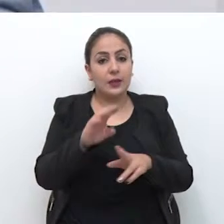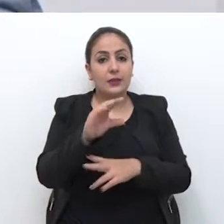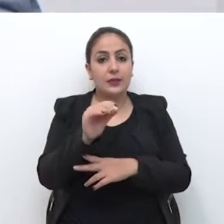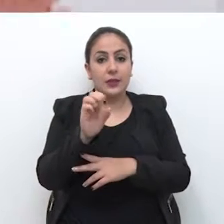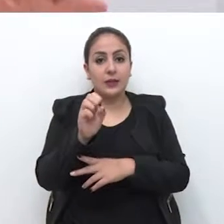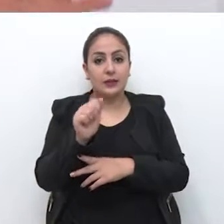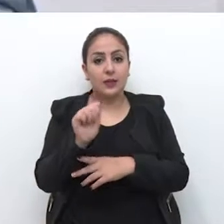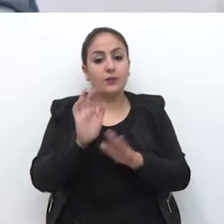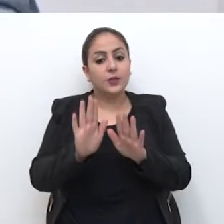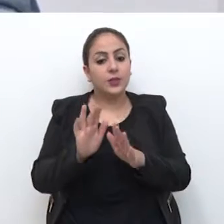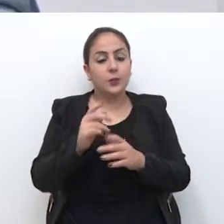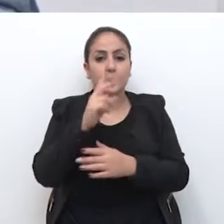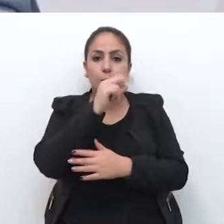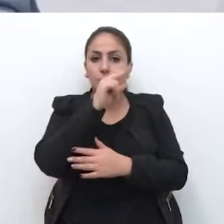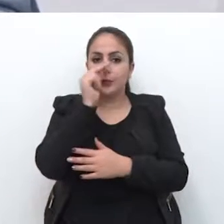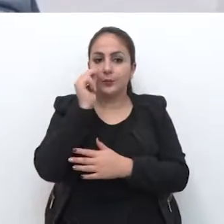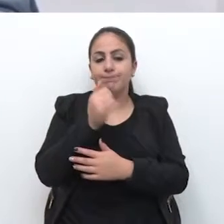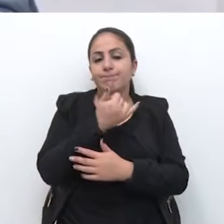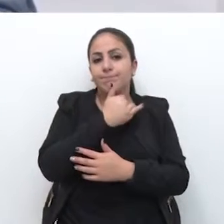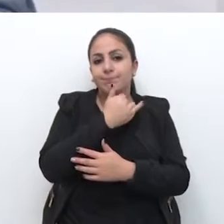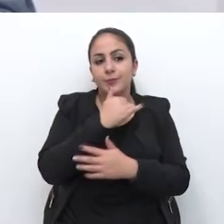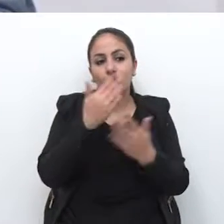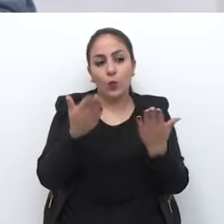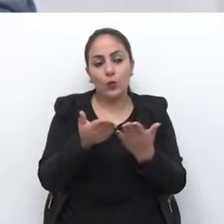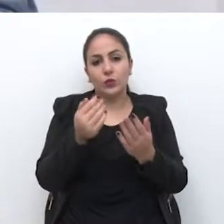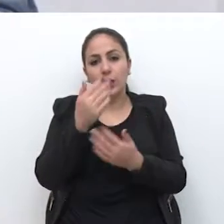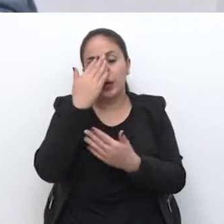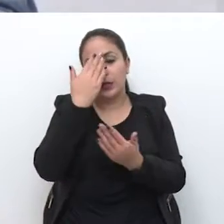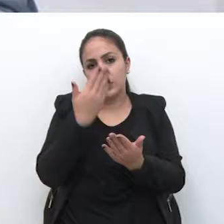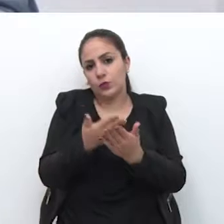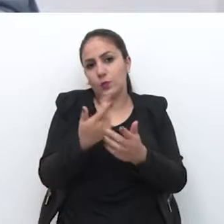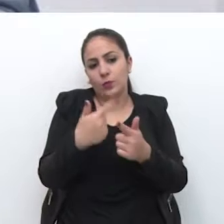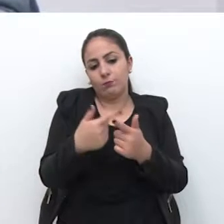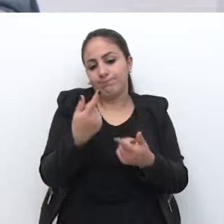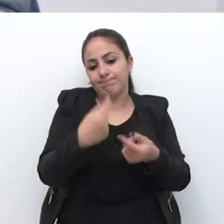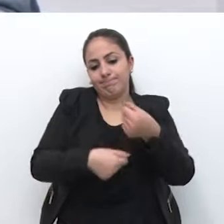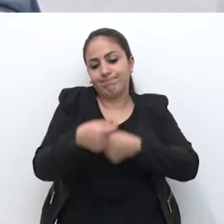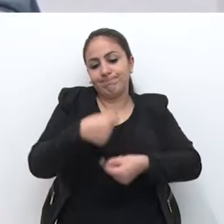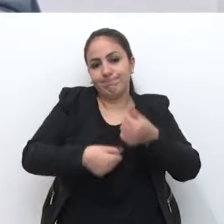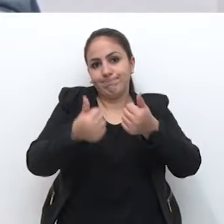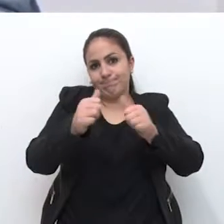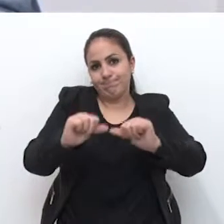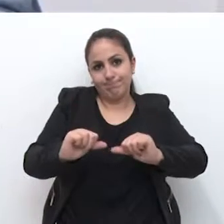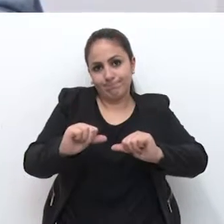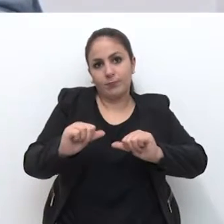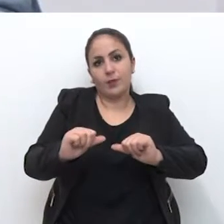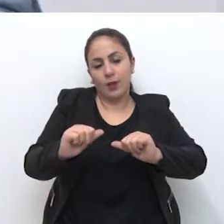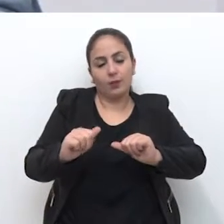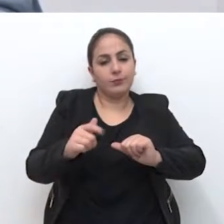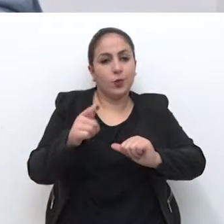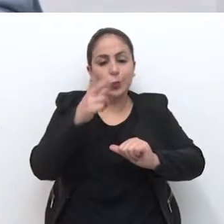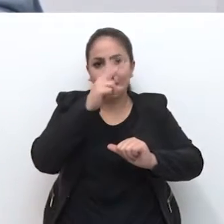município. Mas, infelizmente, hoje, acredito que seja pela crise financeira e com o Executivo, não tem